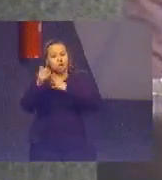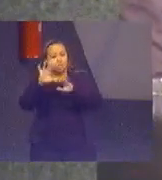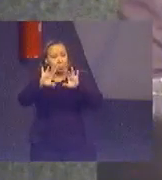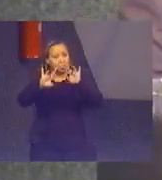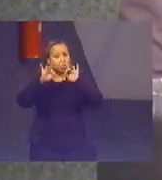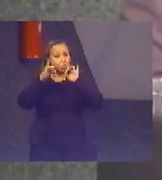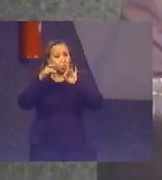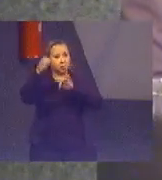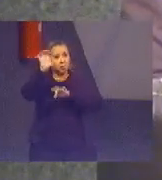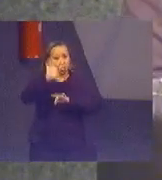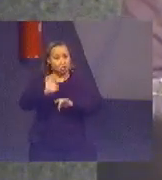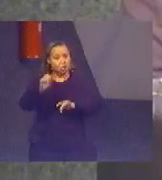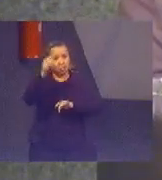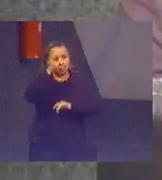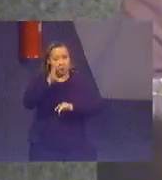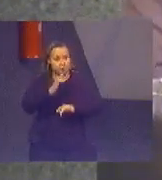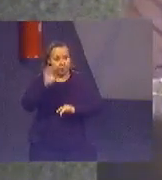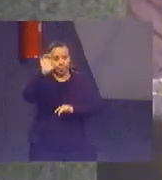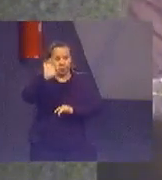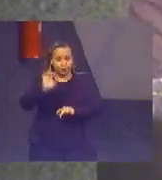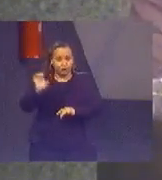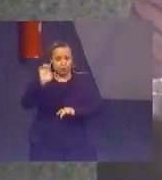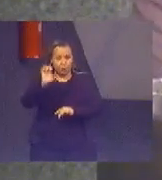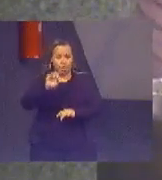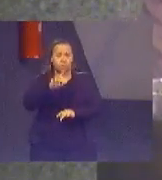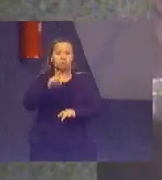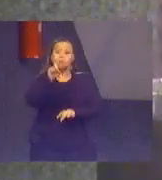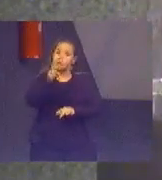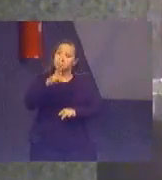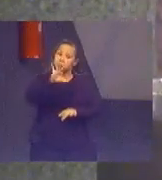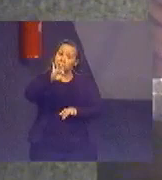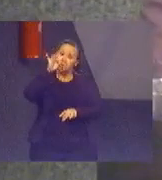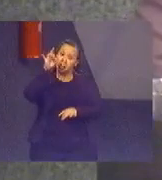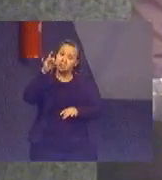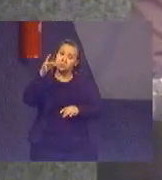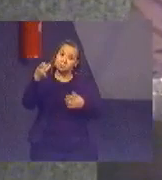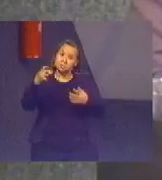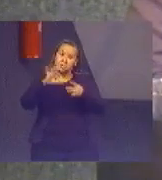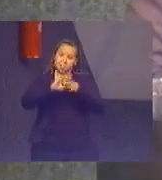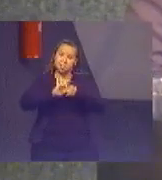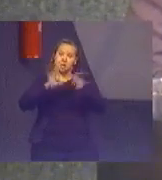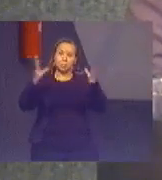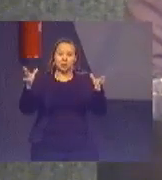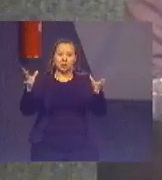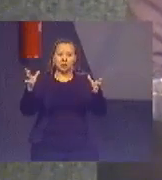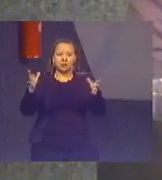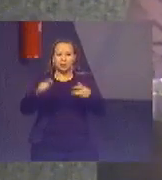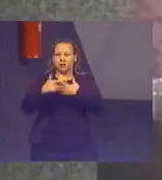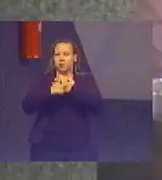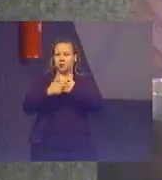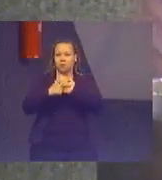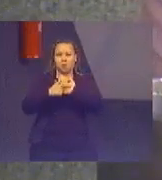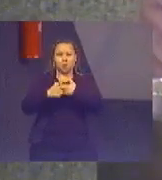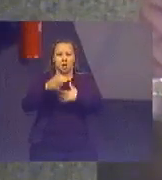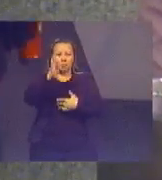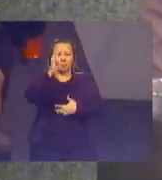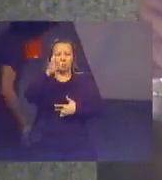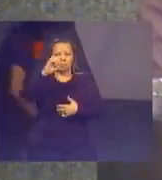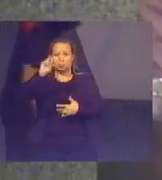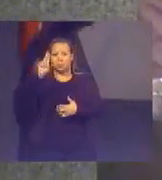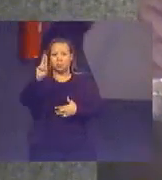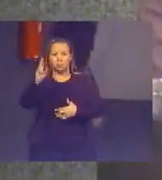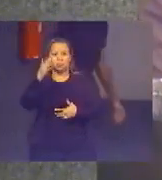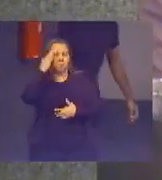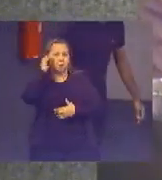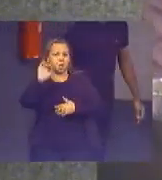Estado, afinal de contas, são eleitos democraticamente, mas não é papel do Tribunal entrar no mérito se determinada política